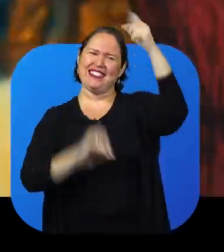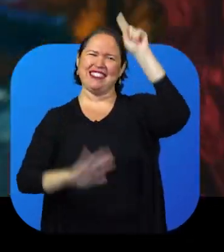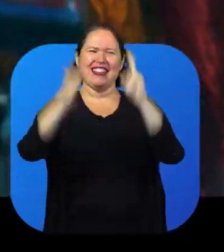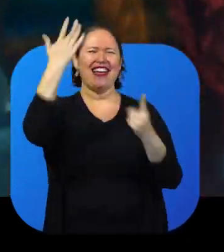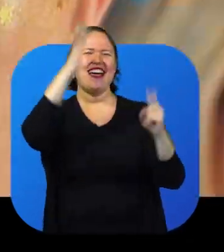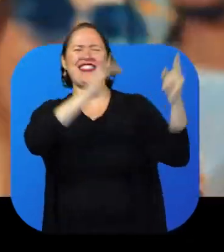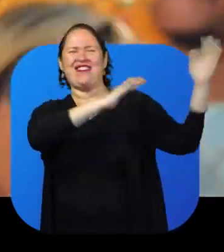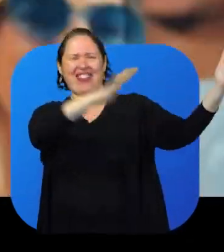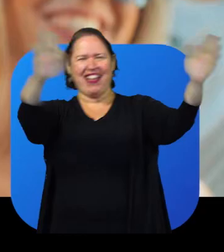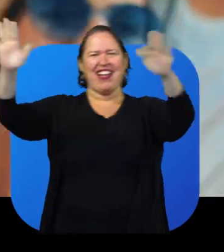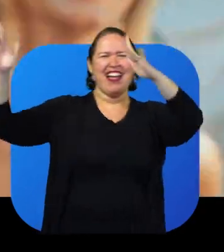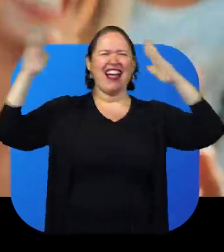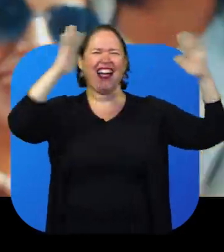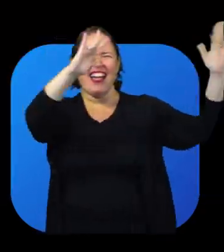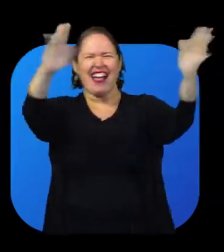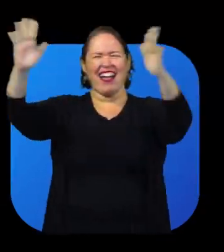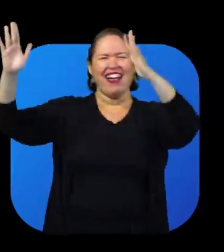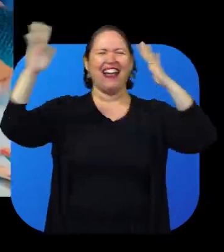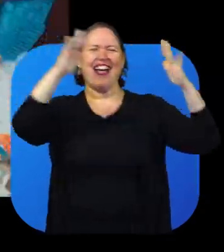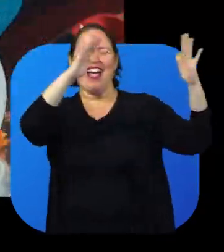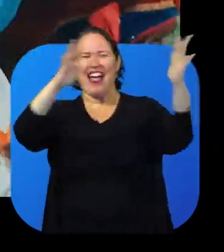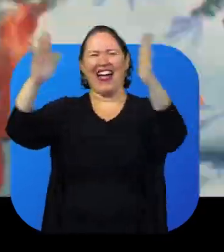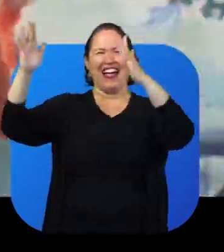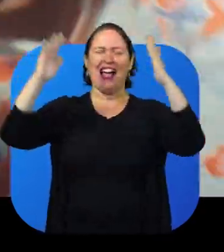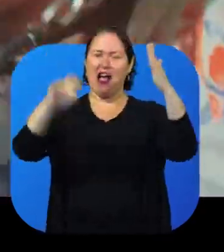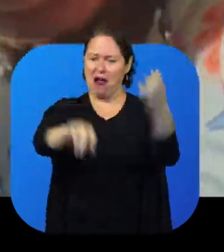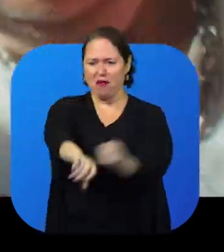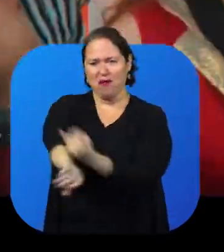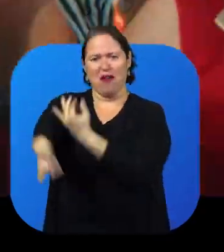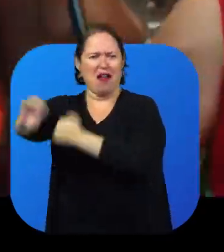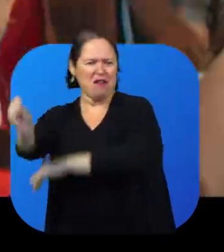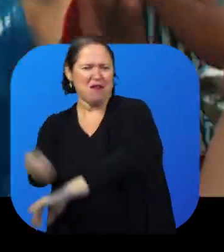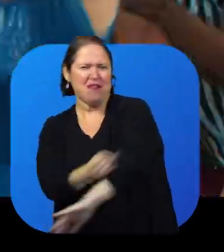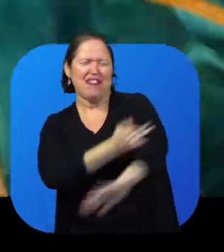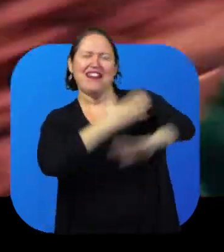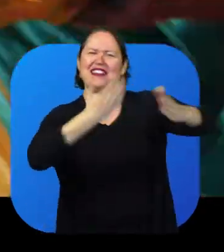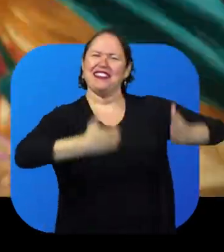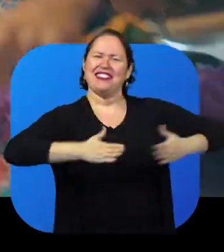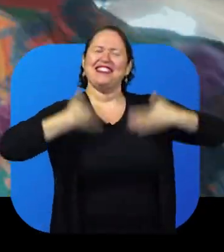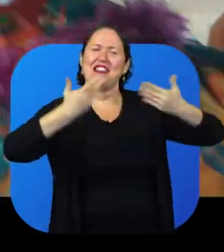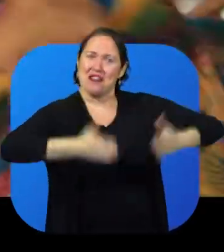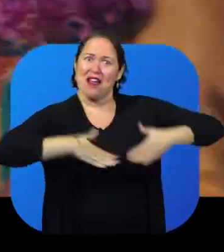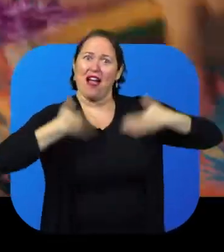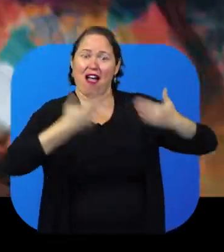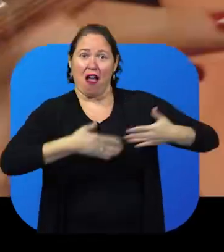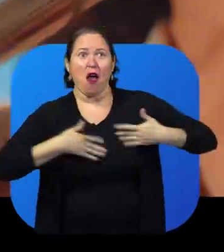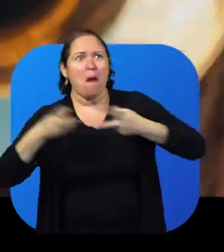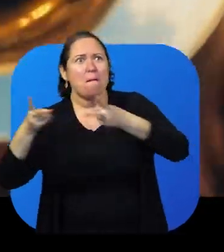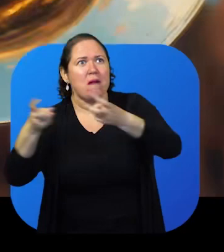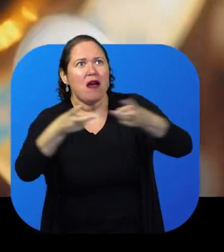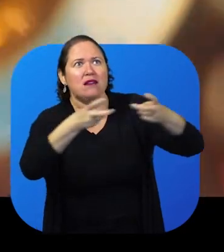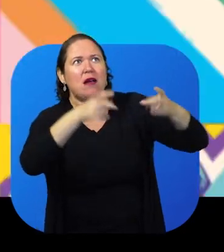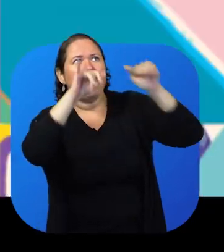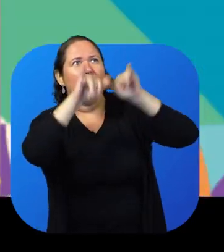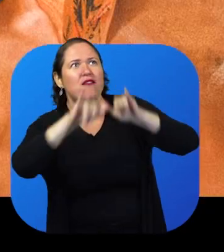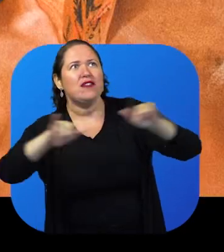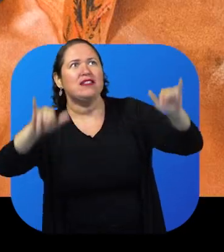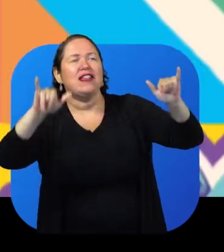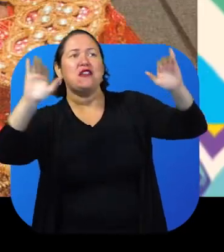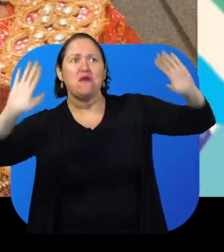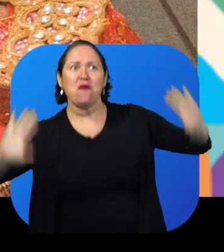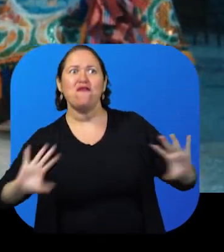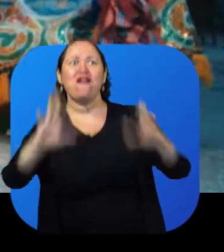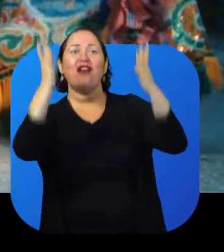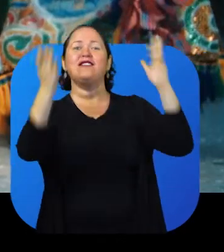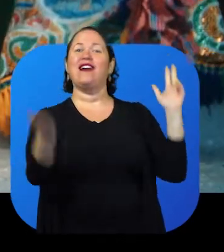Bora! É carnaval! Tira do peito essa demora. Uma explosão de alegria. E você já escuta os sinais de uma